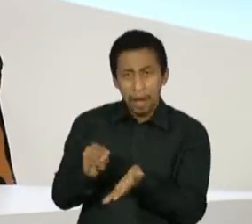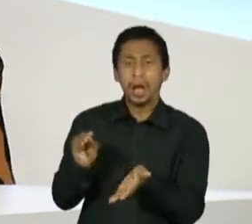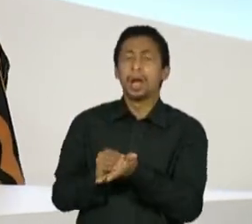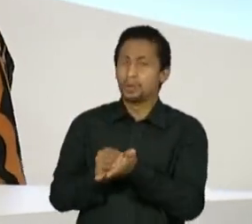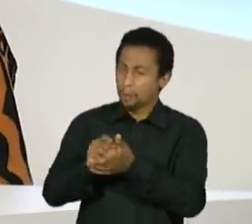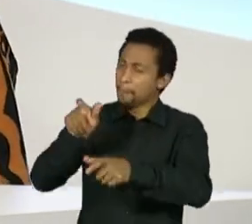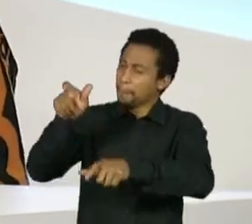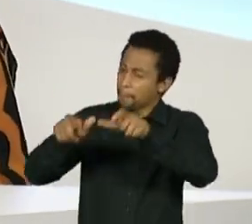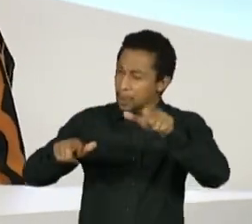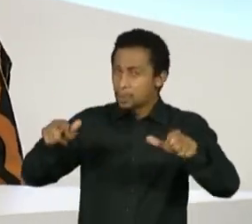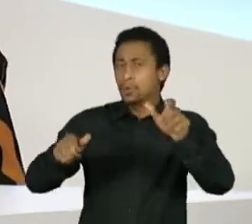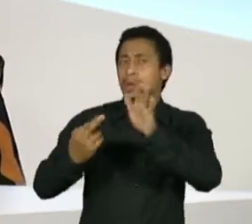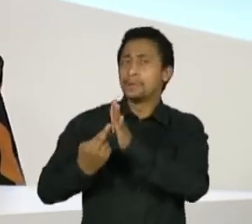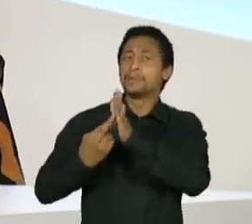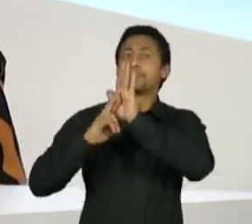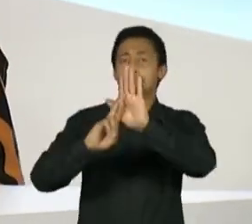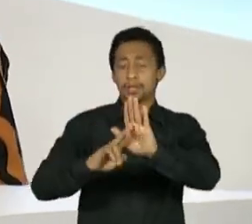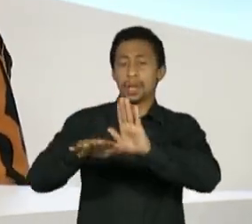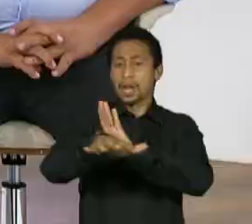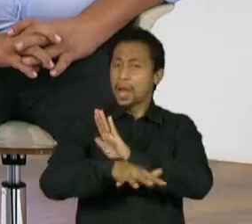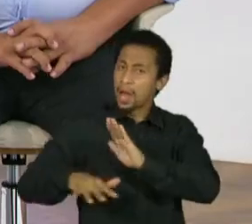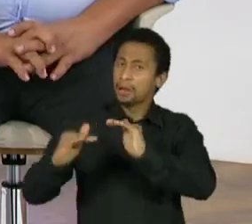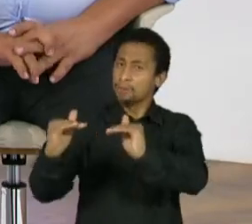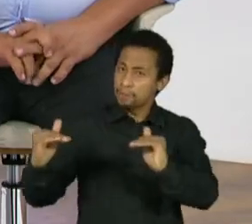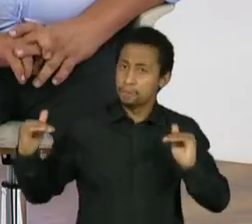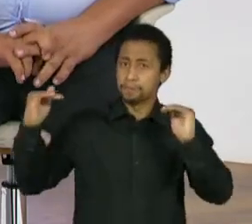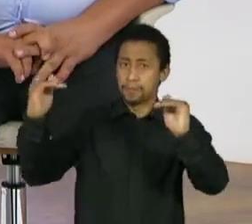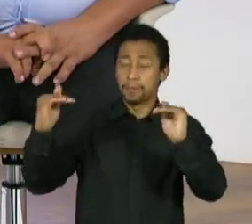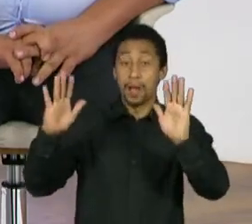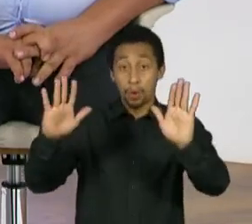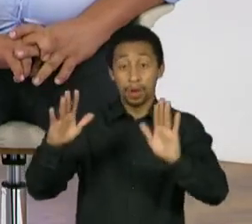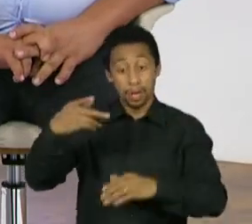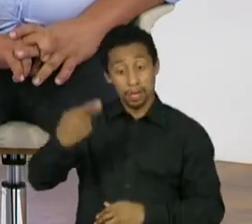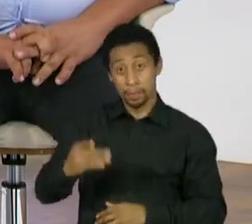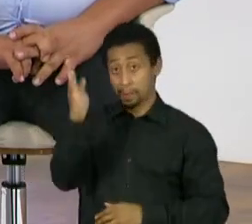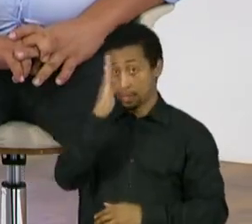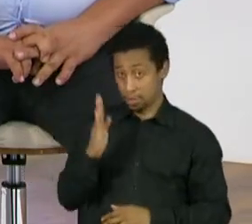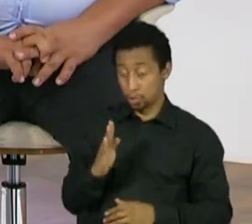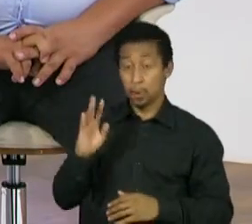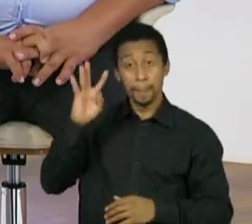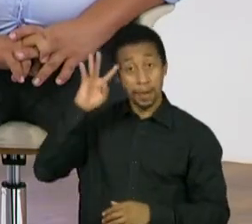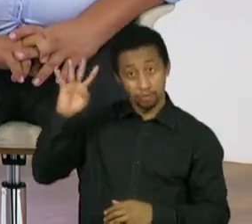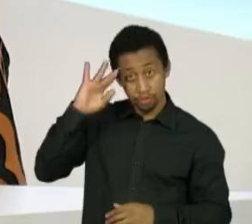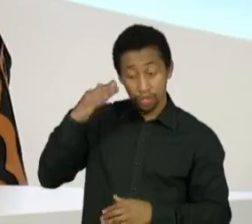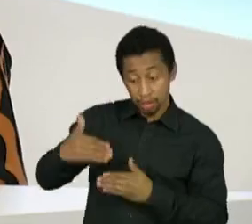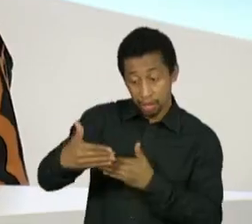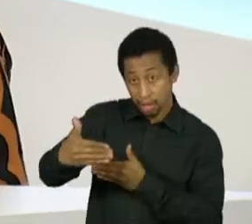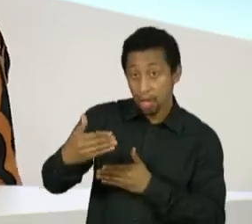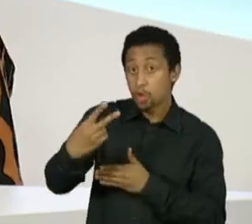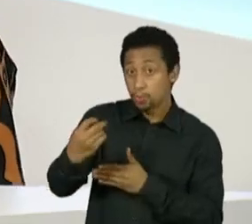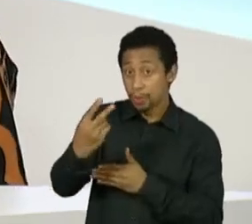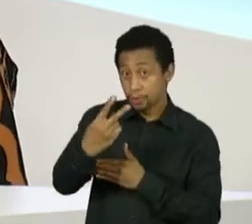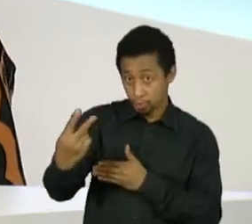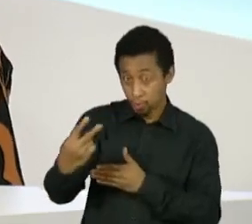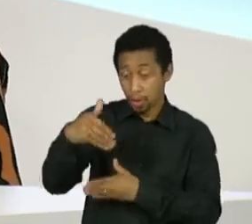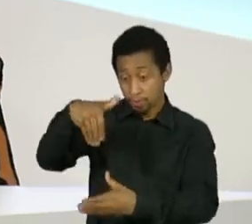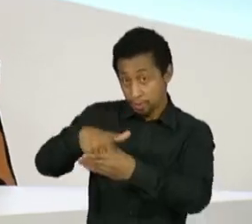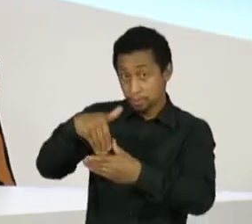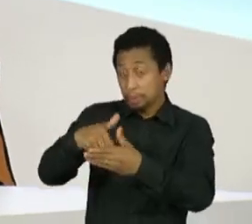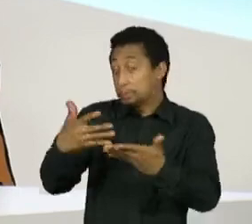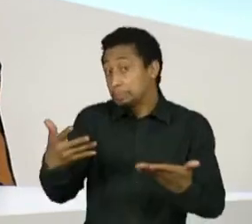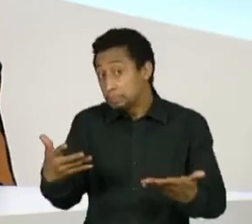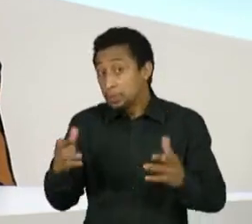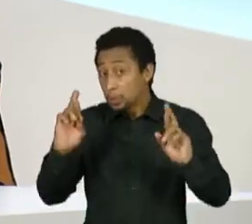poder. Pensando agora em Brasil, cenário 2022, eleições, eu quero saber se a gente pode esperar Chay,